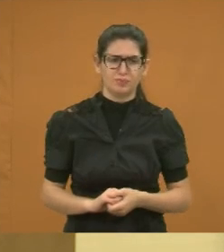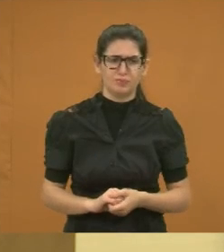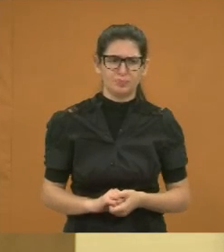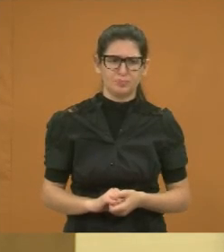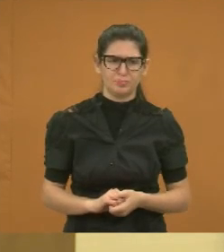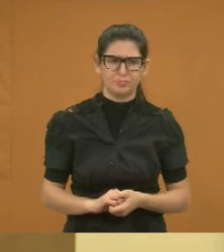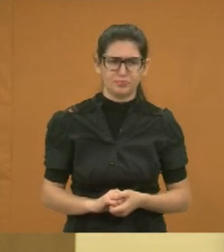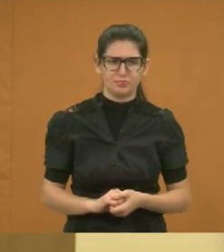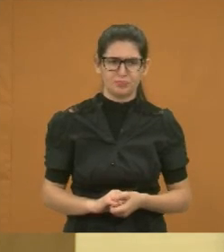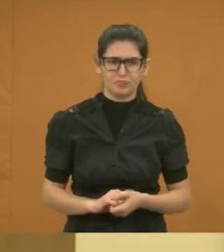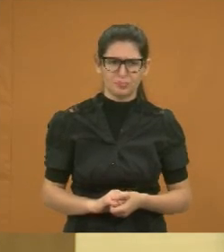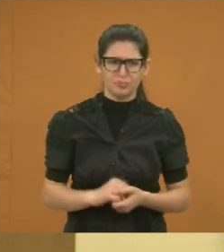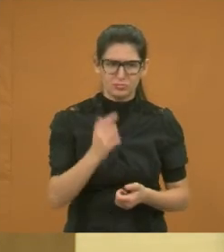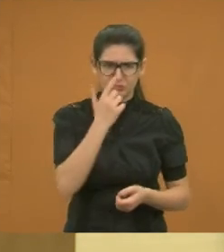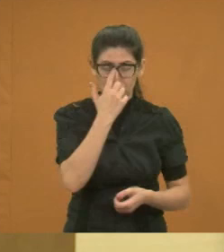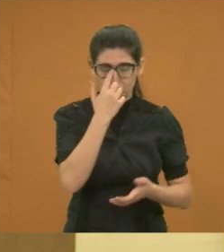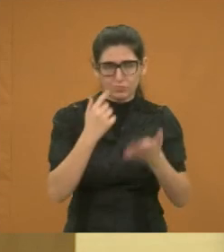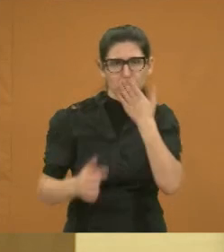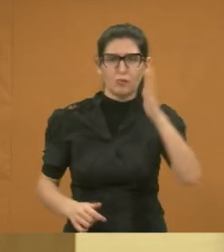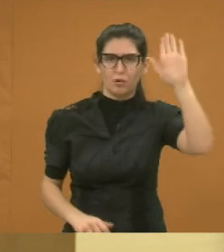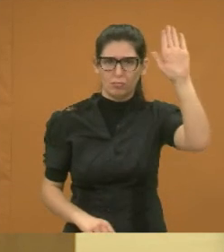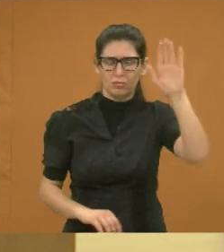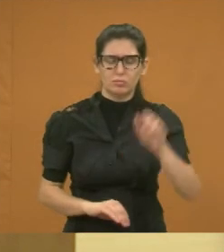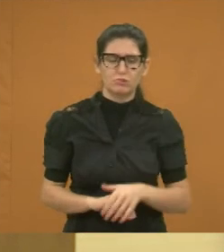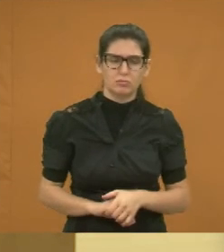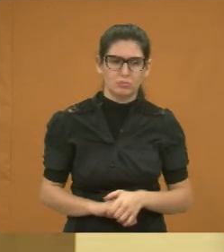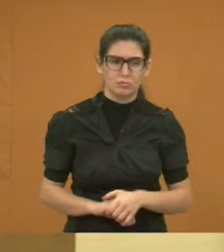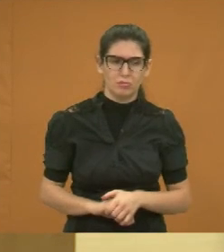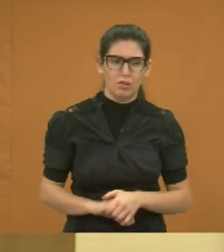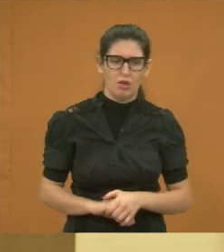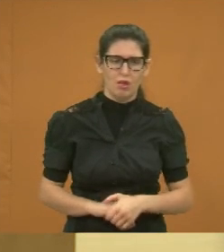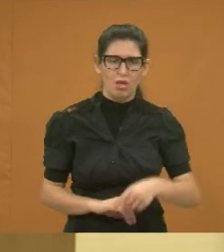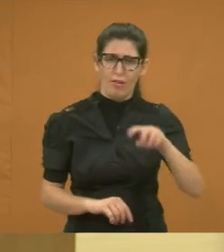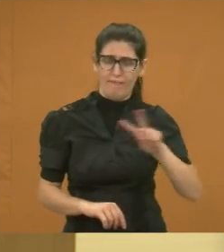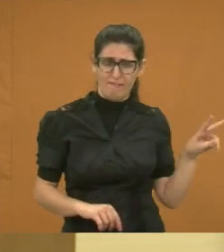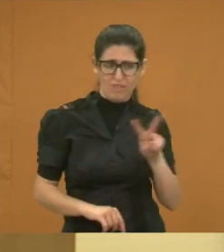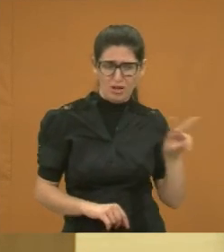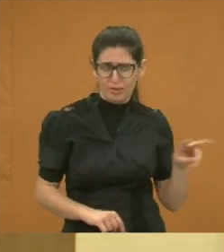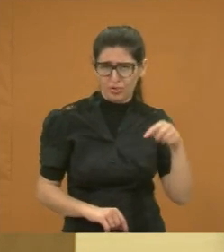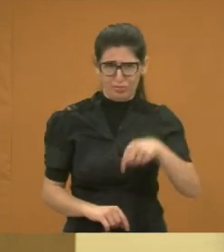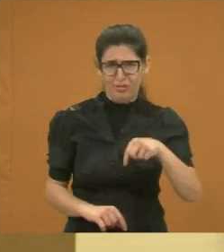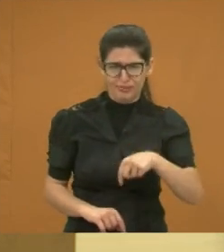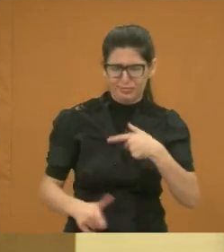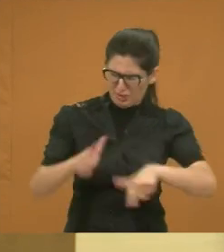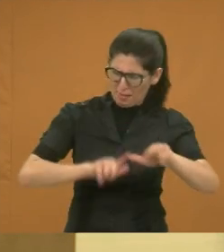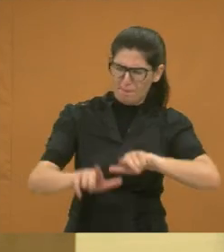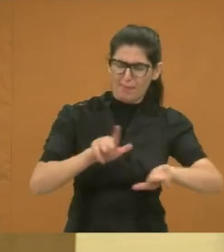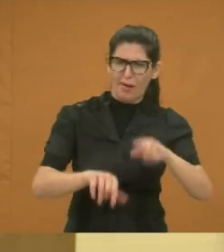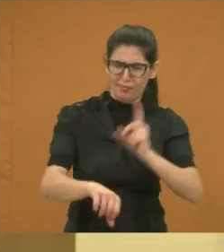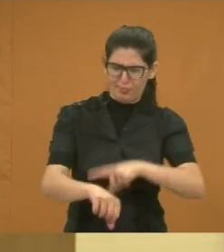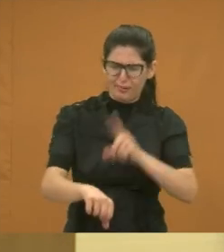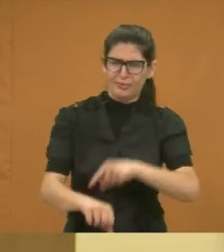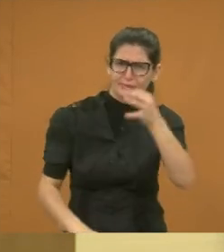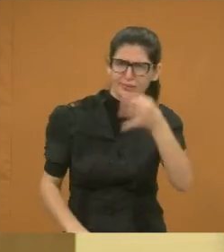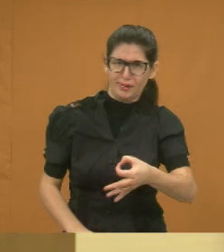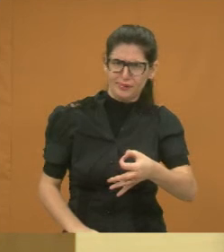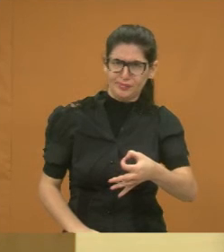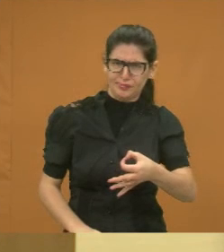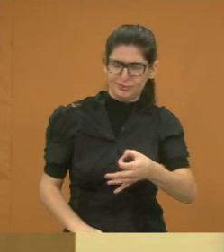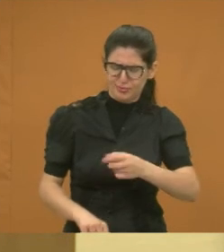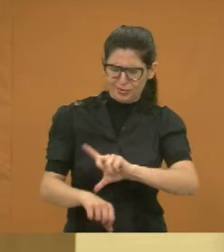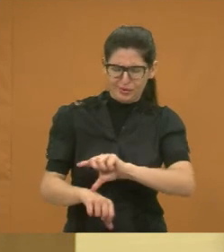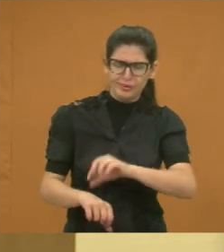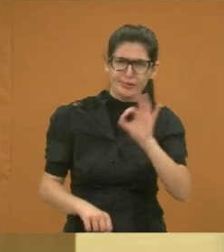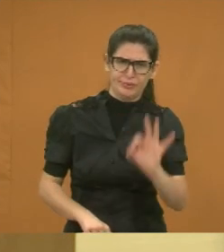jurado para os, levantando a mão, dizendo, mãe, eu sou o vereador que faço isso, e gostaria que todo mundo fizesse,